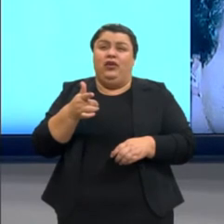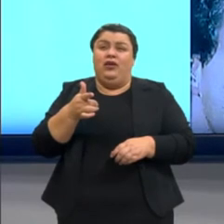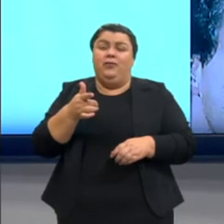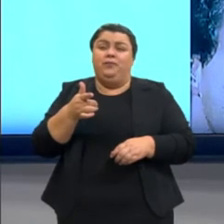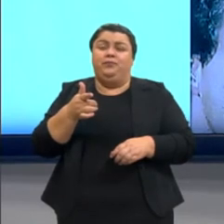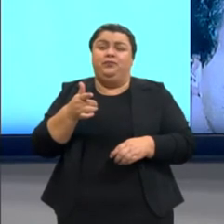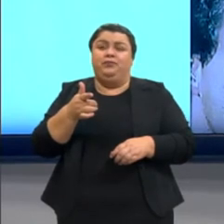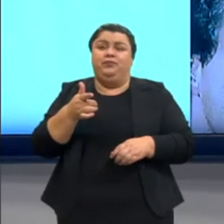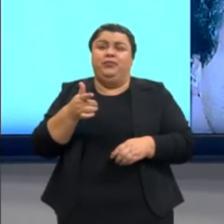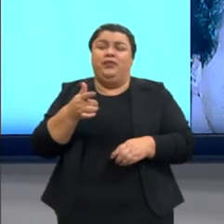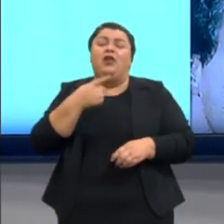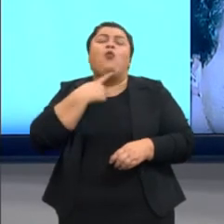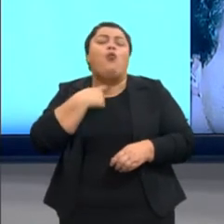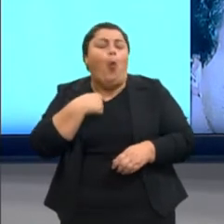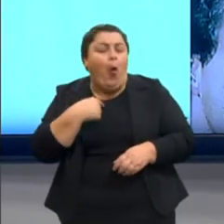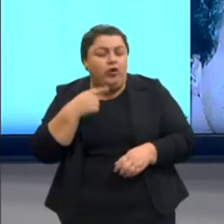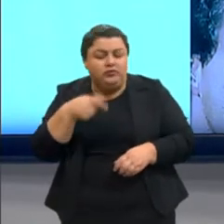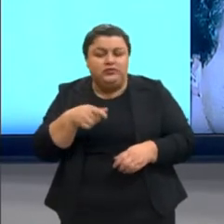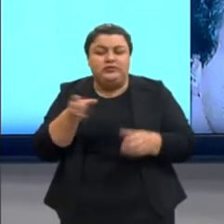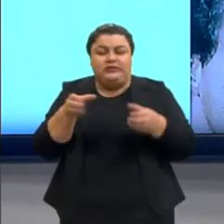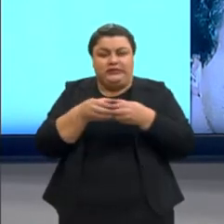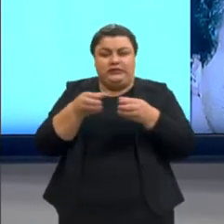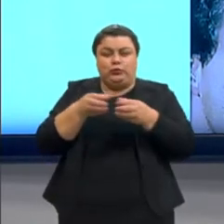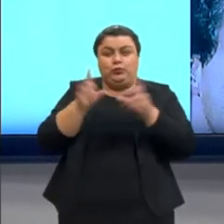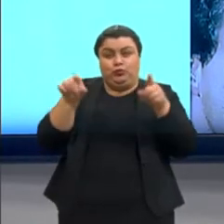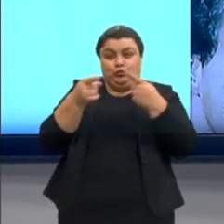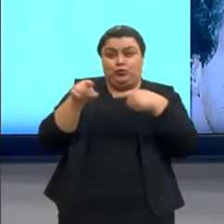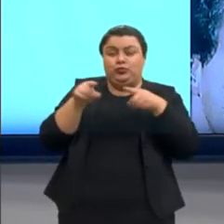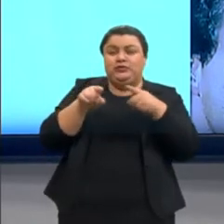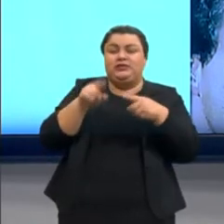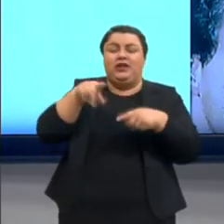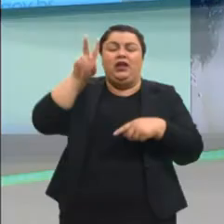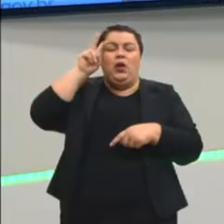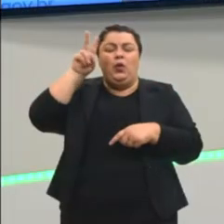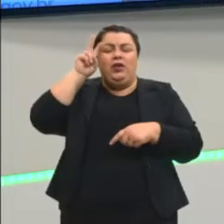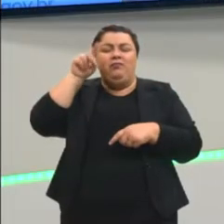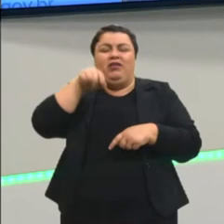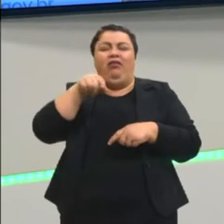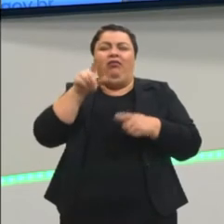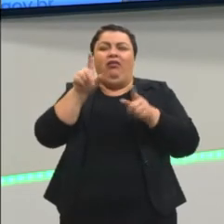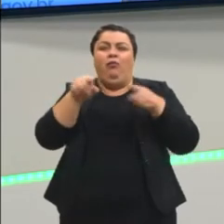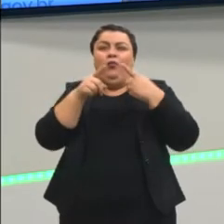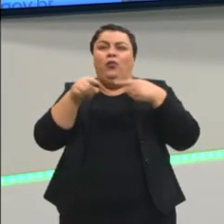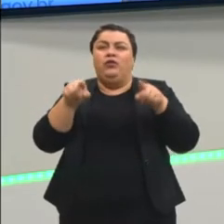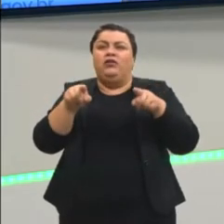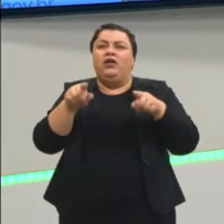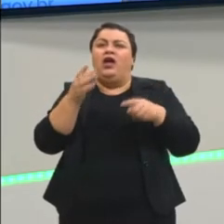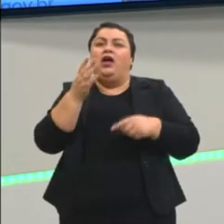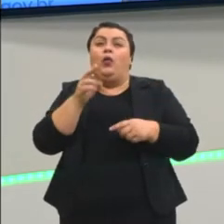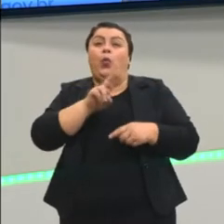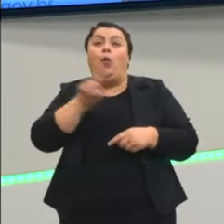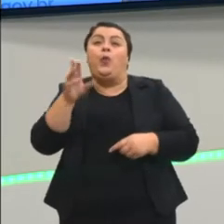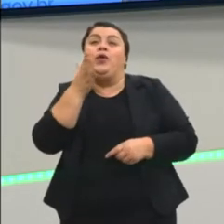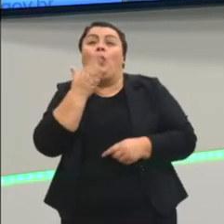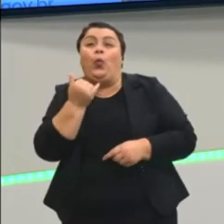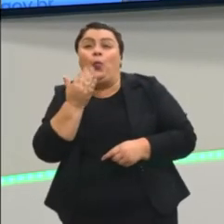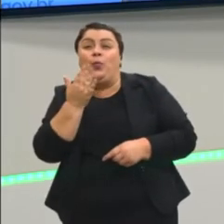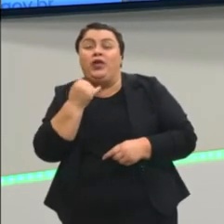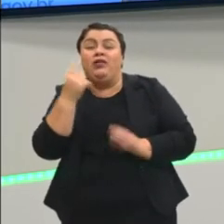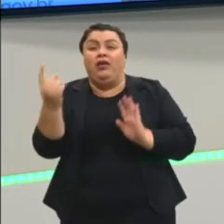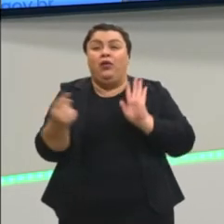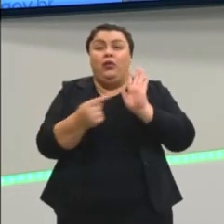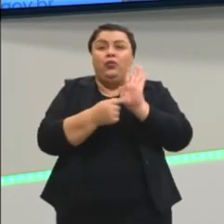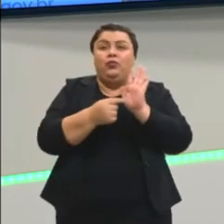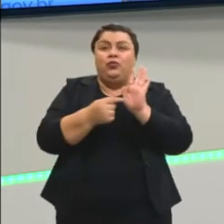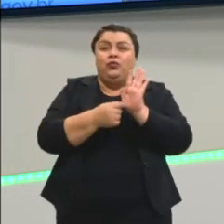E eu gosto bastante da banda e eu lembrei dessa música deles que se chama Comida. E eu trouxe para